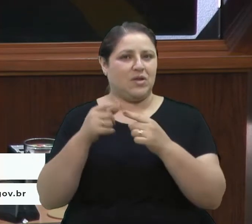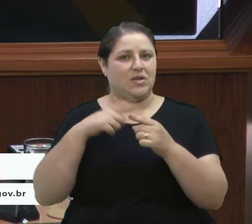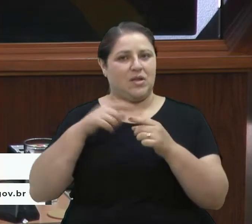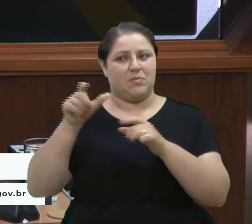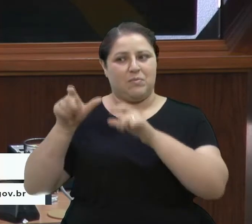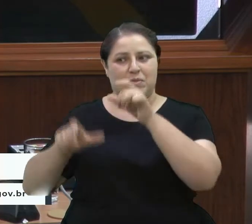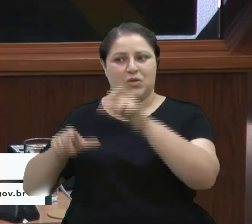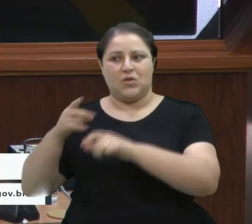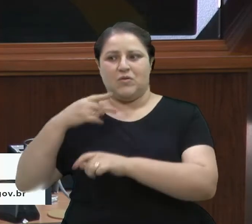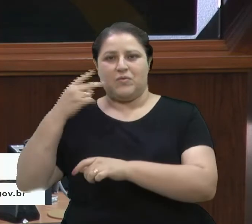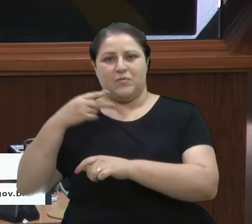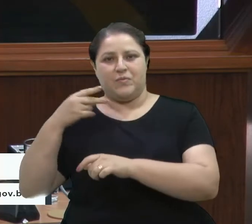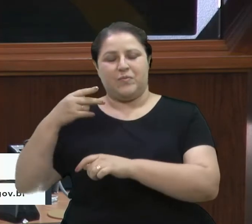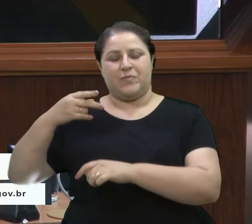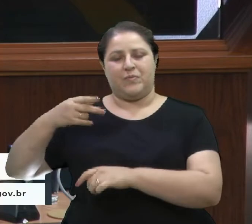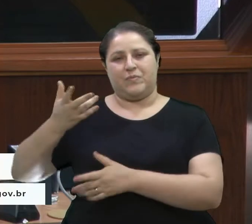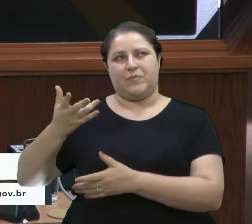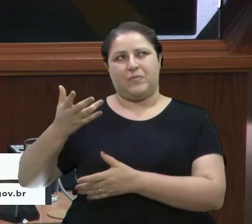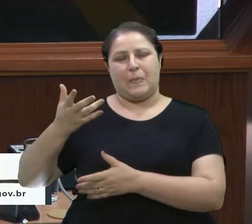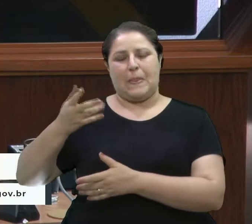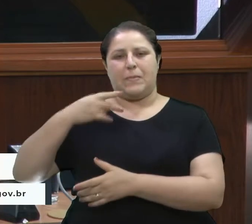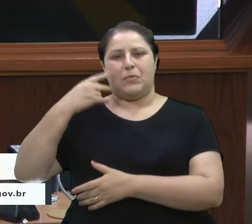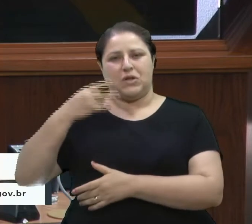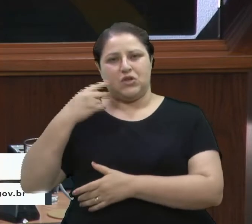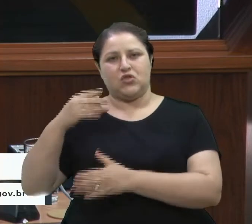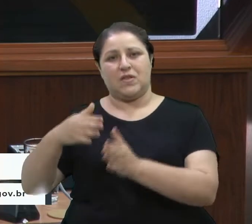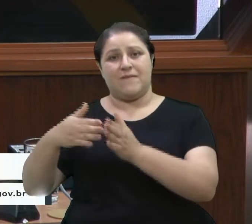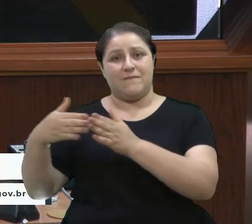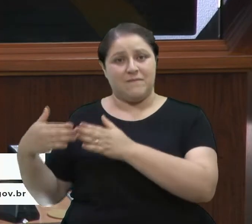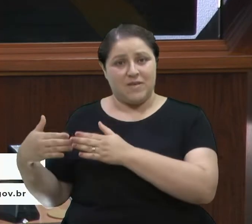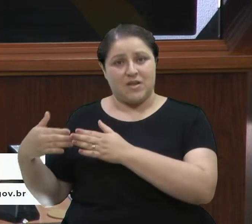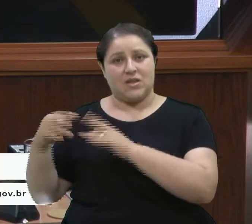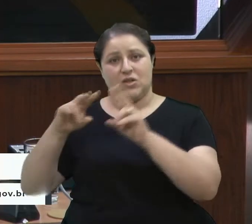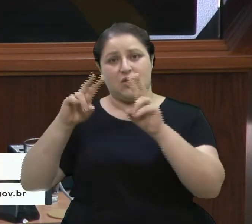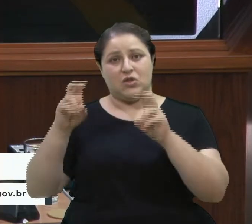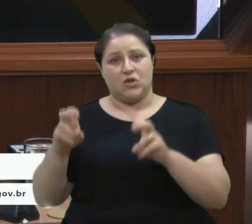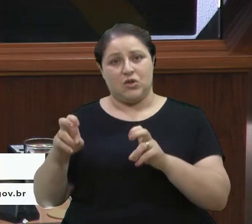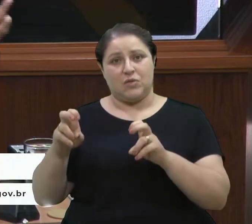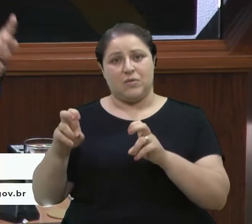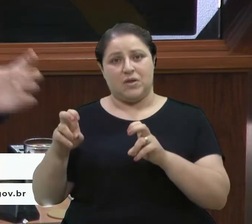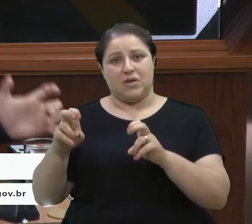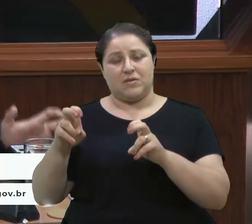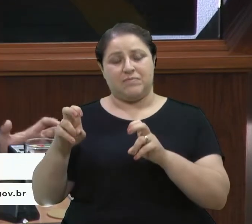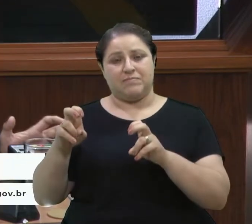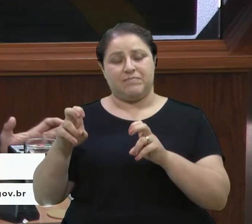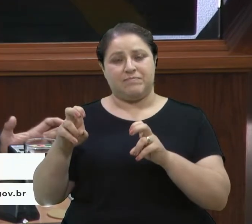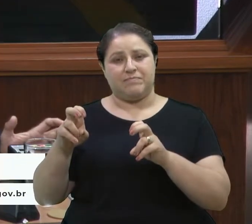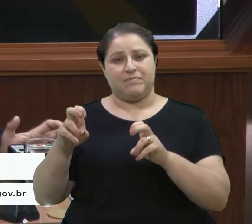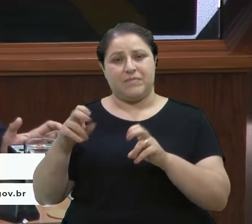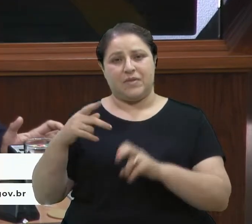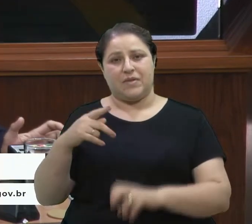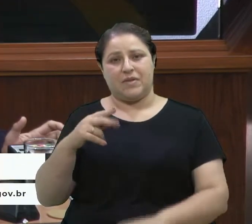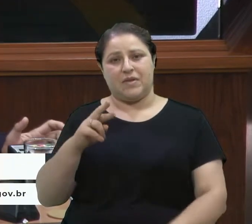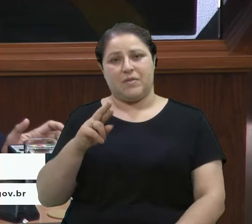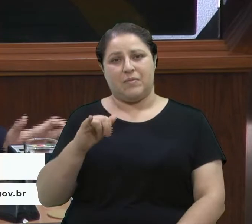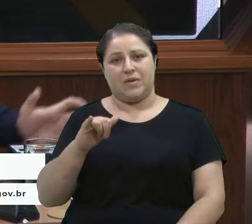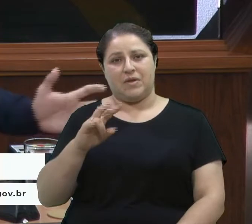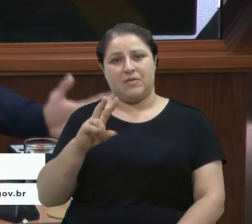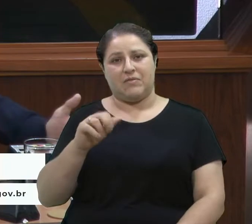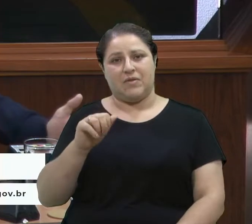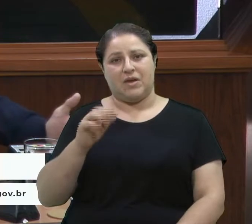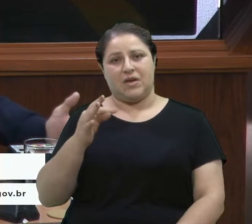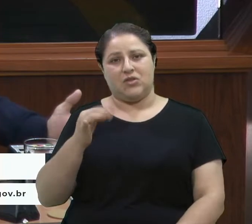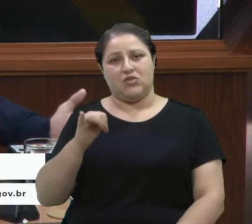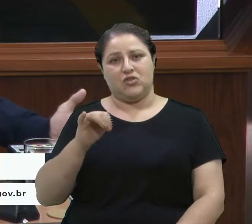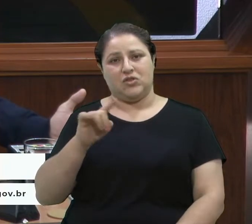políticos que defendem, e até mesmo a população, partes, a privatização. Até que ponto ela agrega valor? Porque